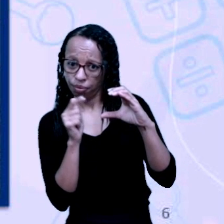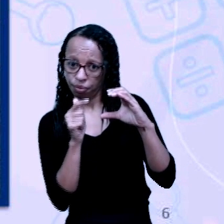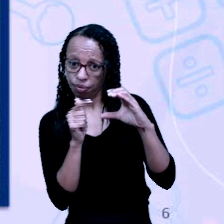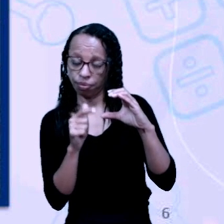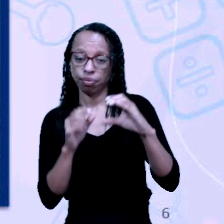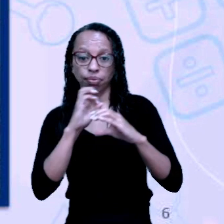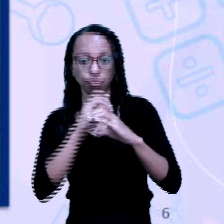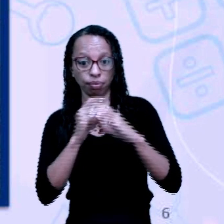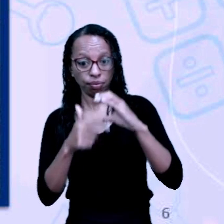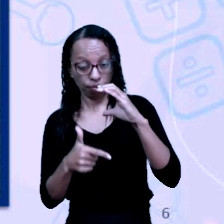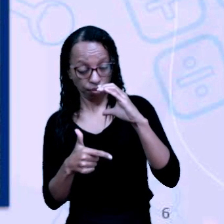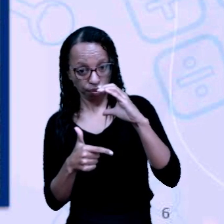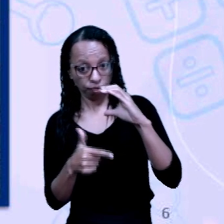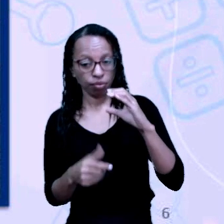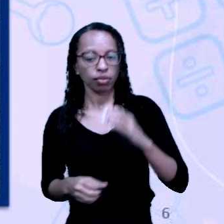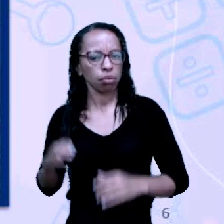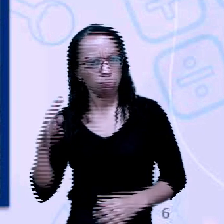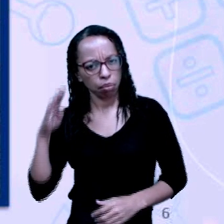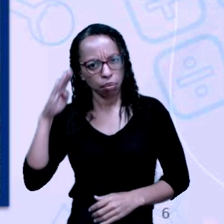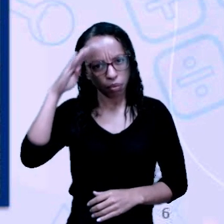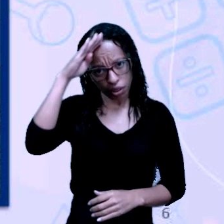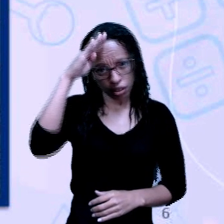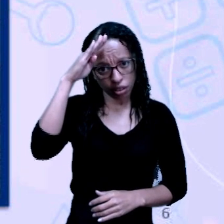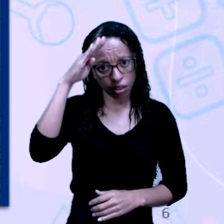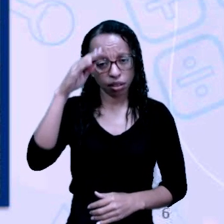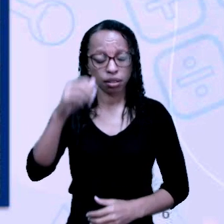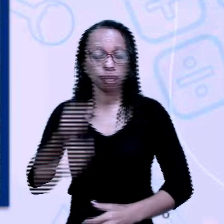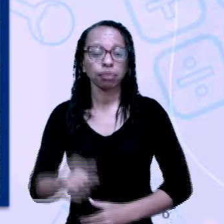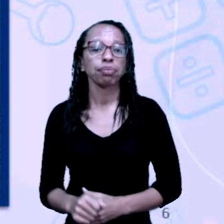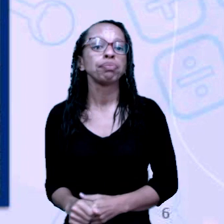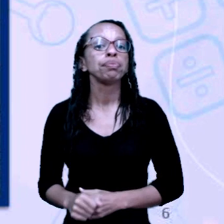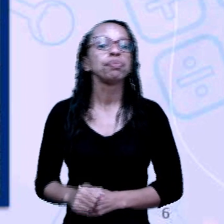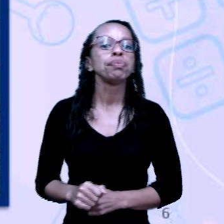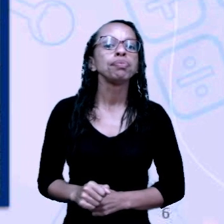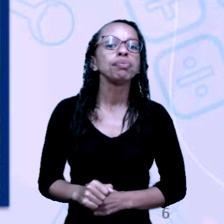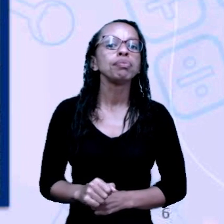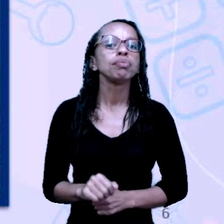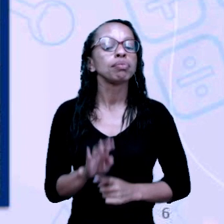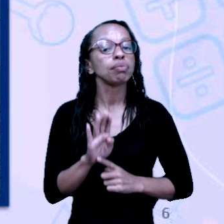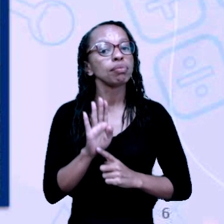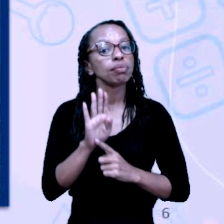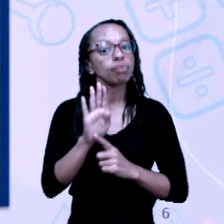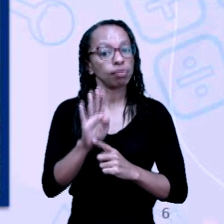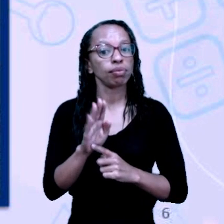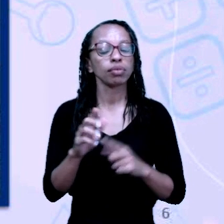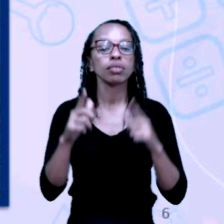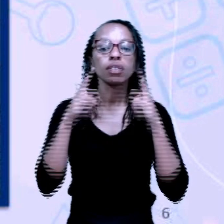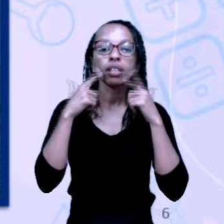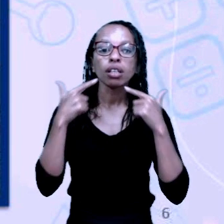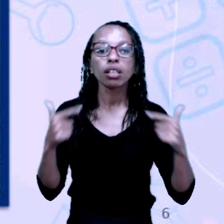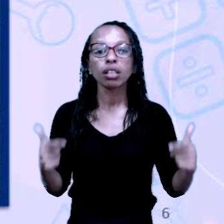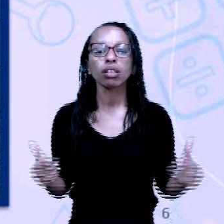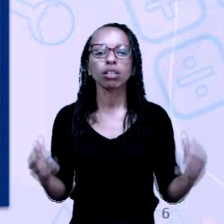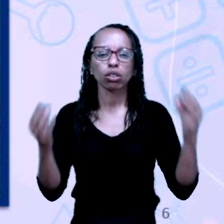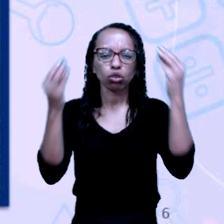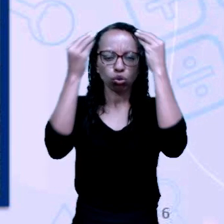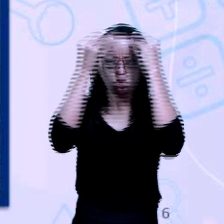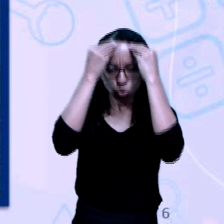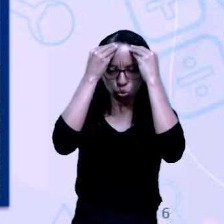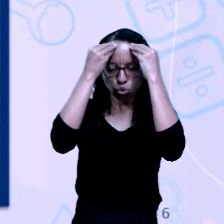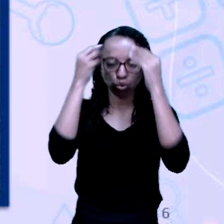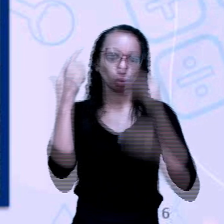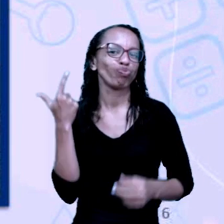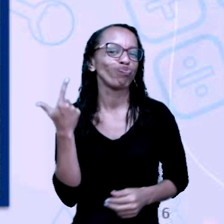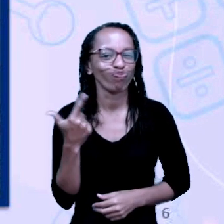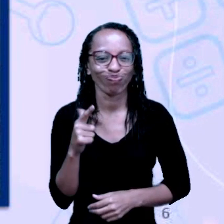característica principal, na sua estrutura, a presença de uma linguagem não verbal. A linguagem não verbal,